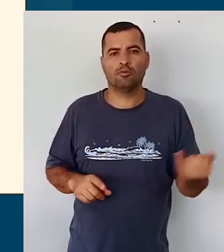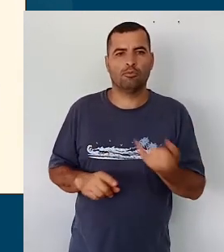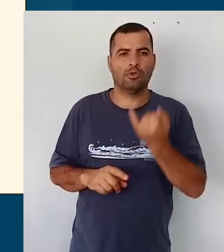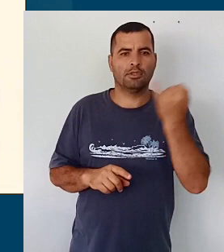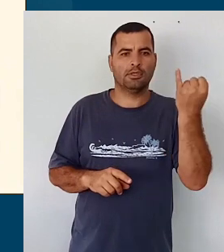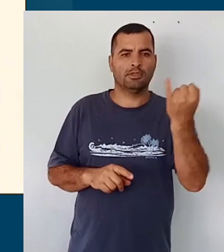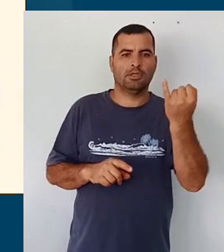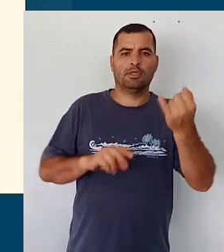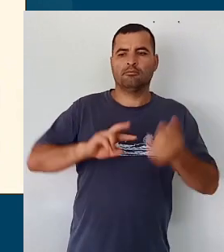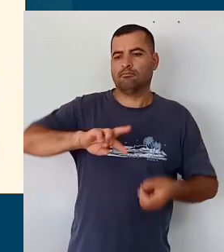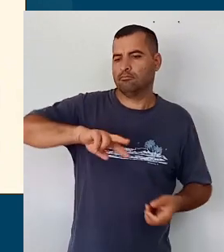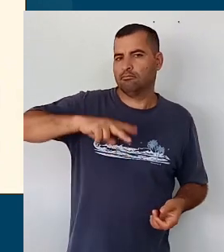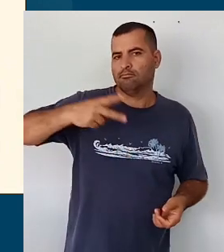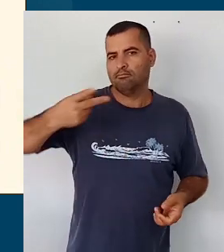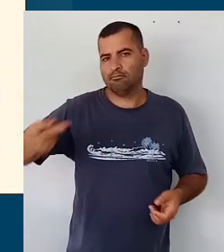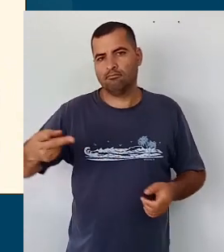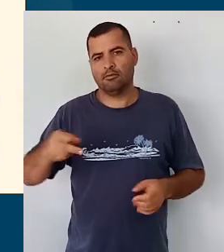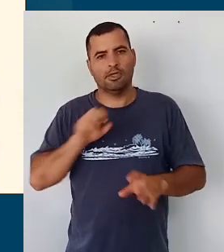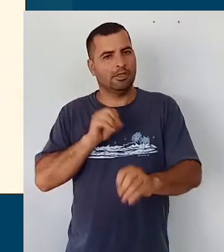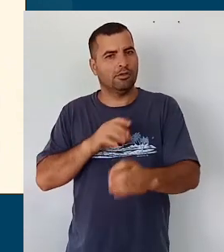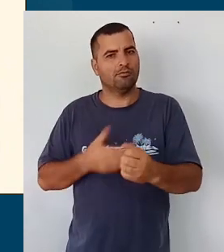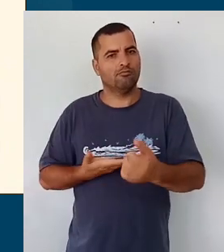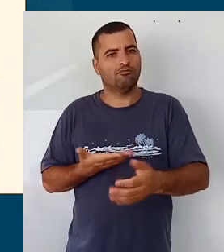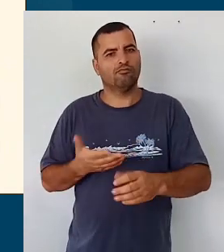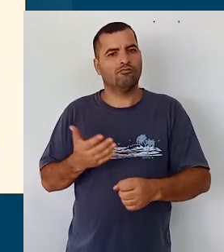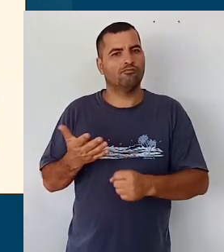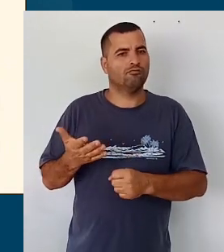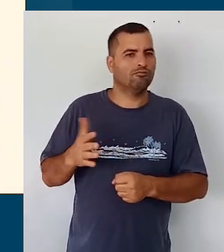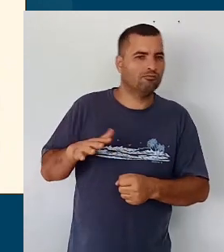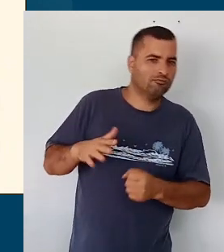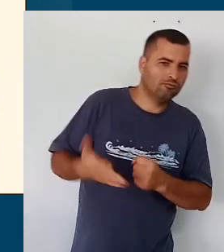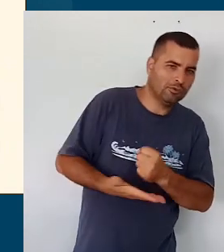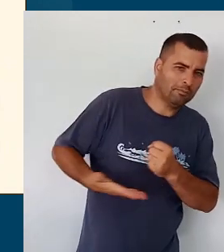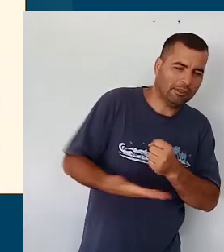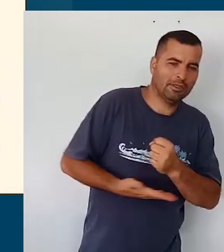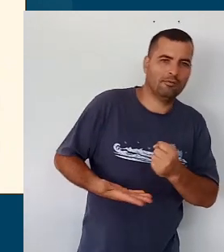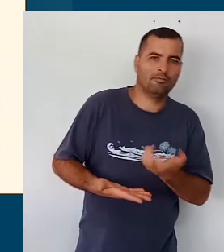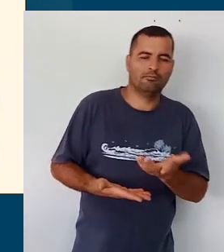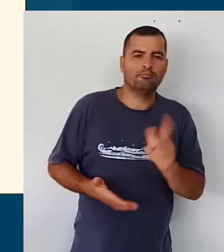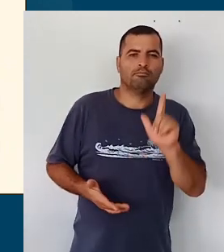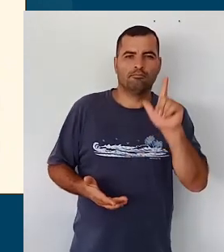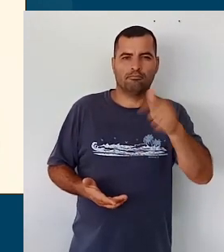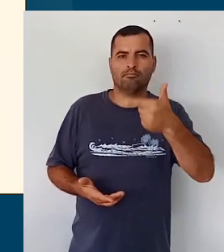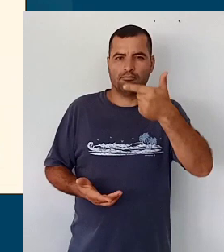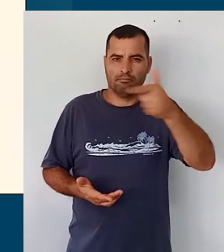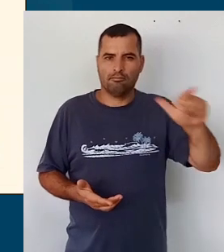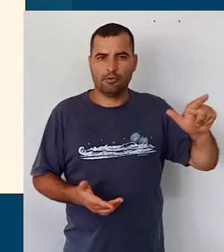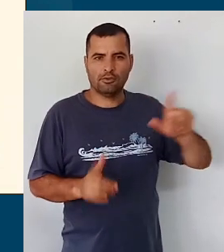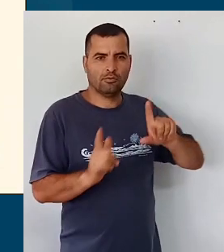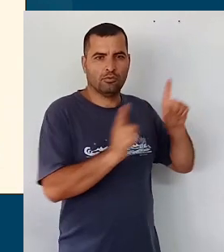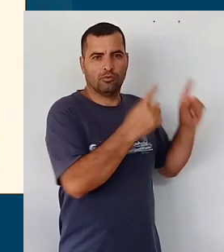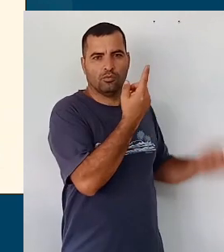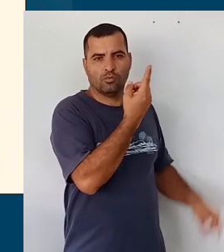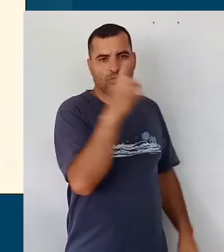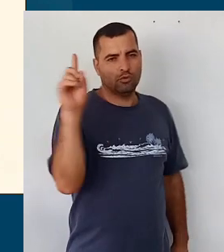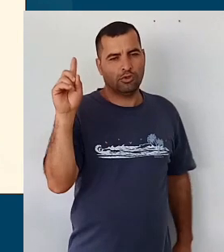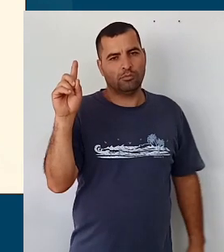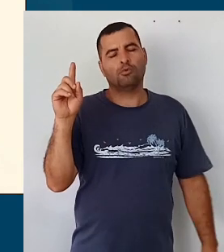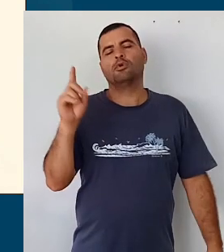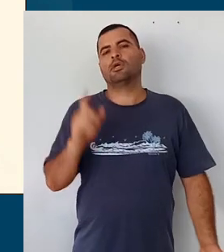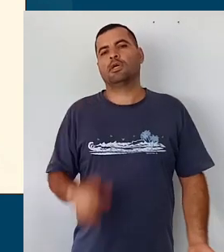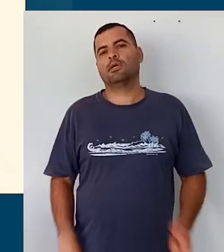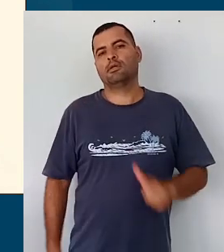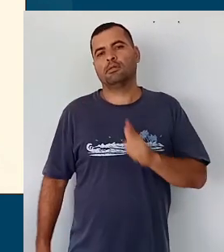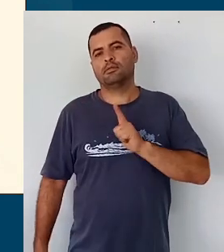articulação, na transição para o ensino fundamental, né. Pode passar ao próximo, o último item, então,